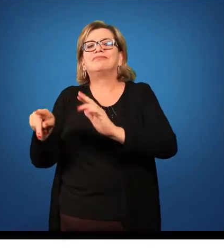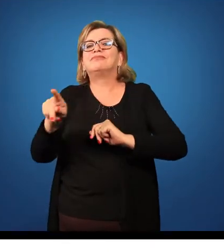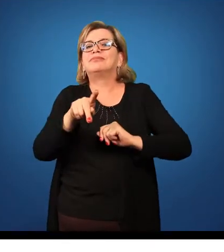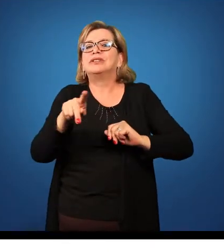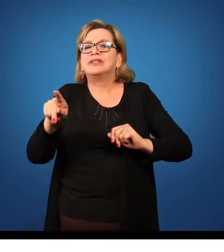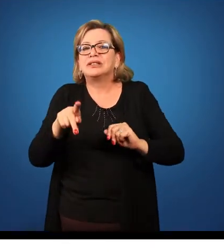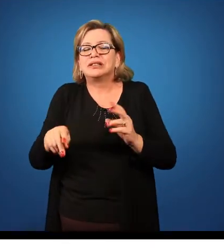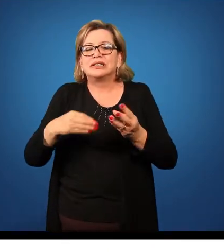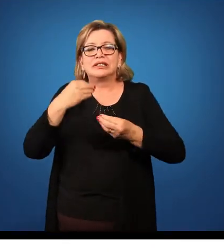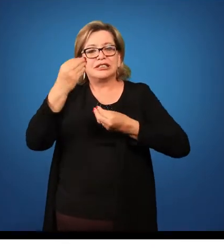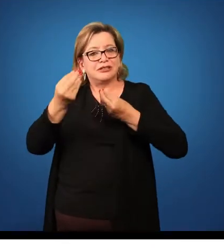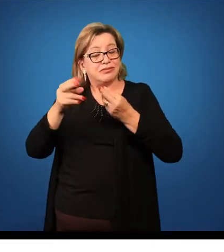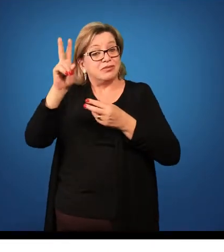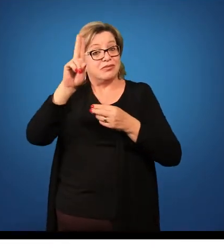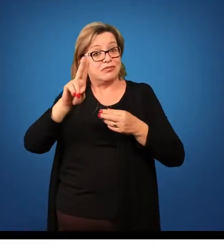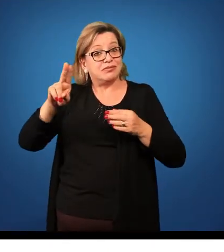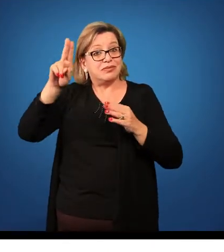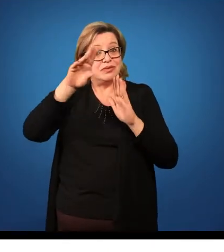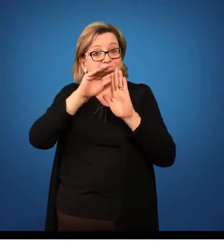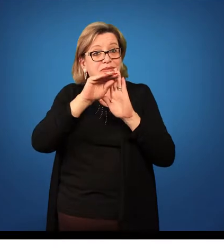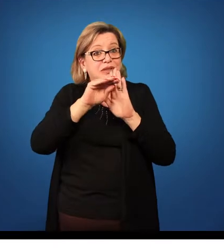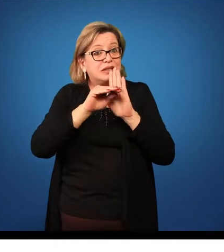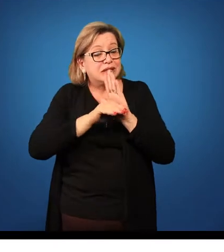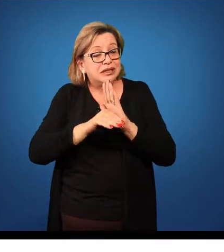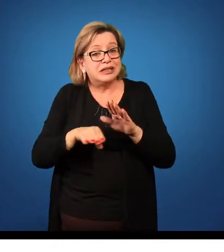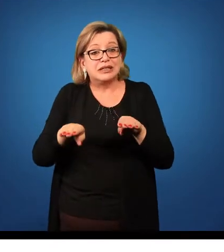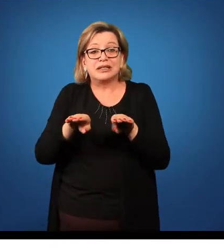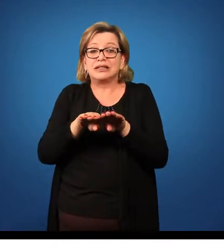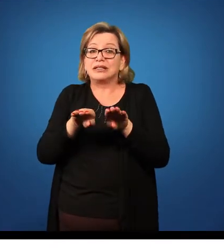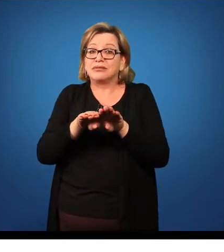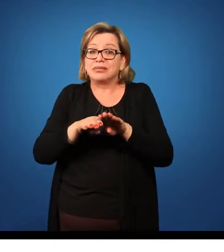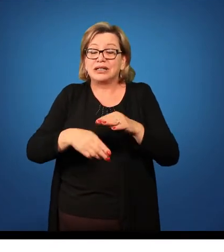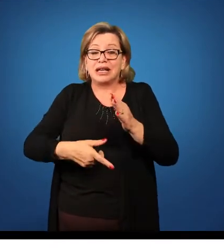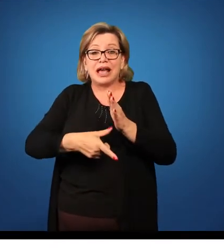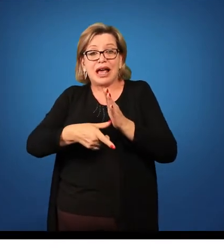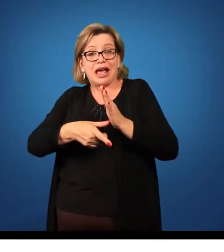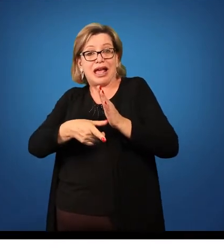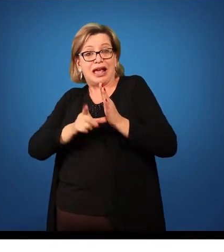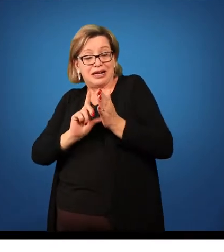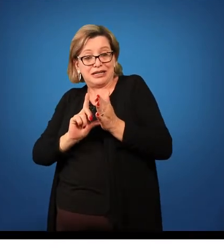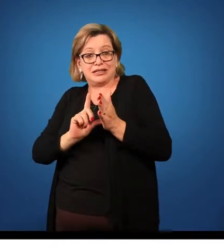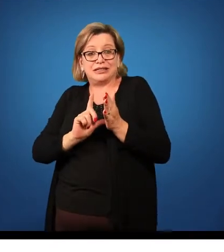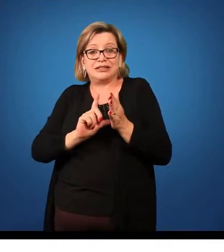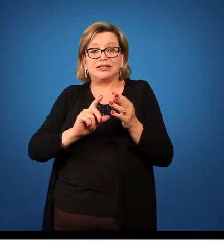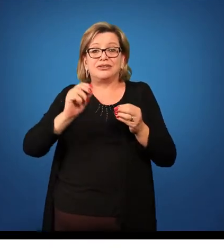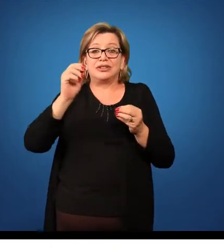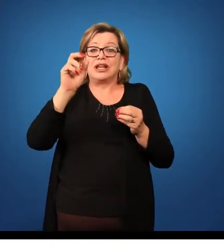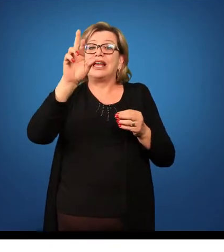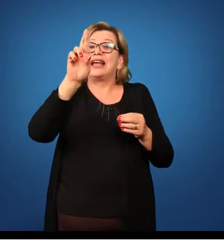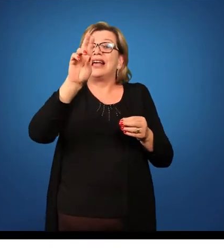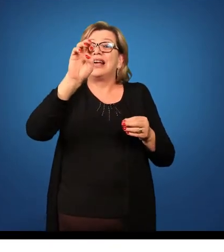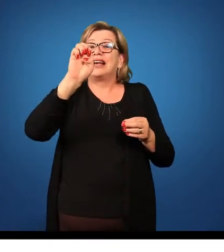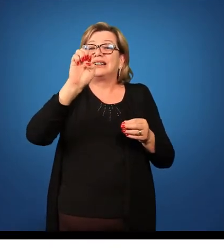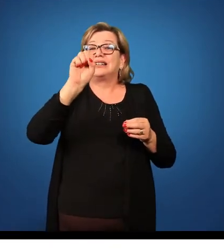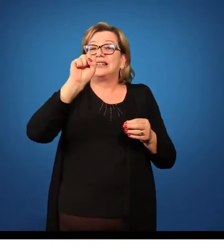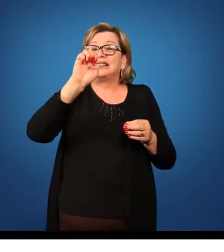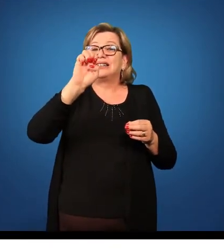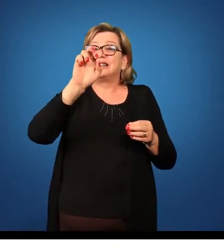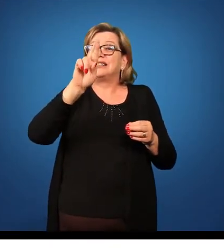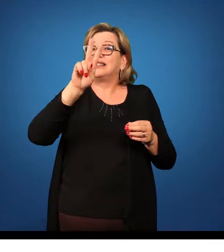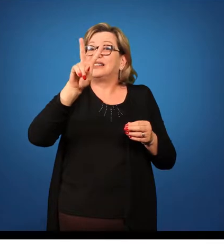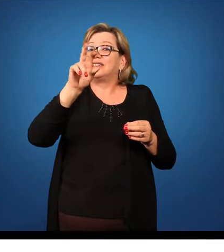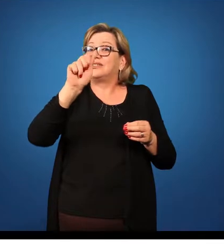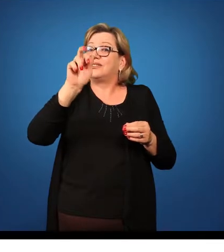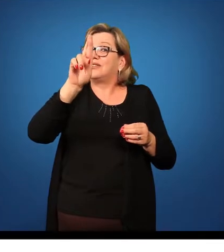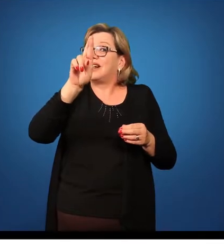aula para os professores. E reserve com antecedência qualquer material que você vai utilizar no colégio, como por exemplo,